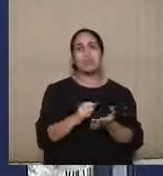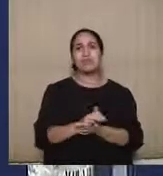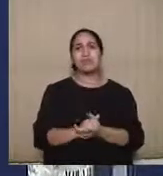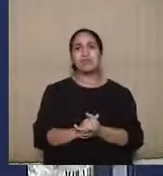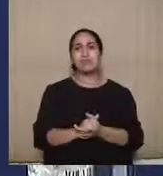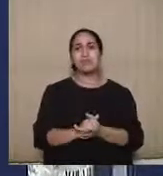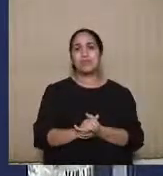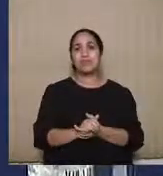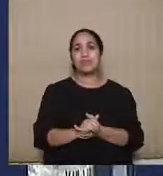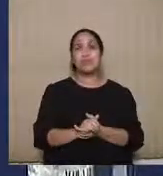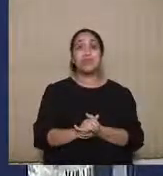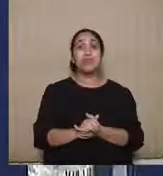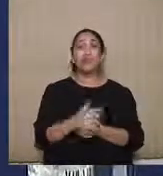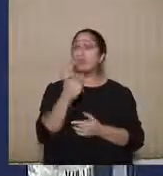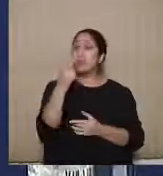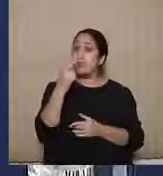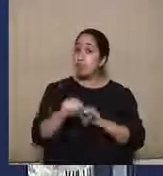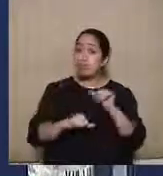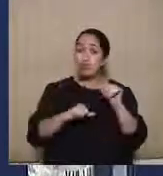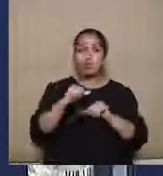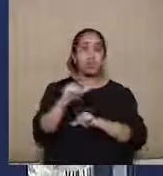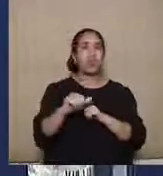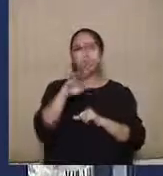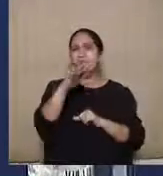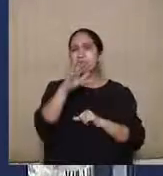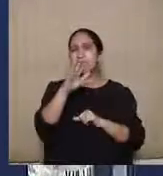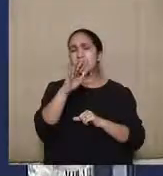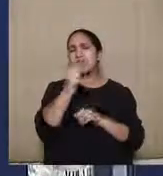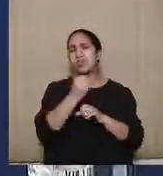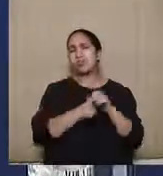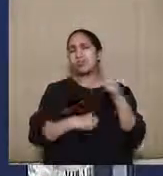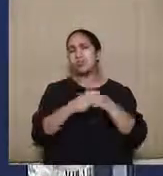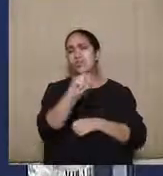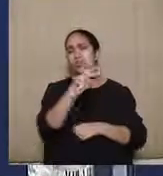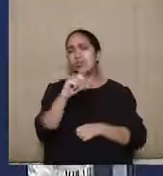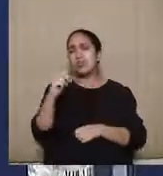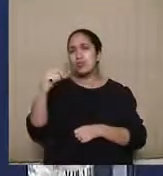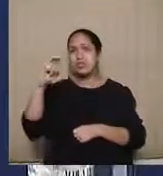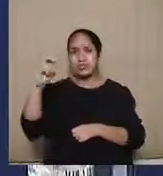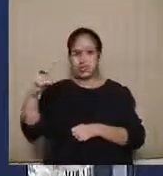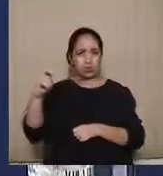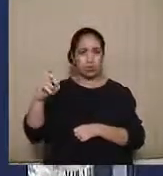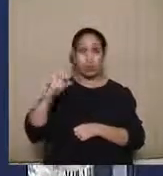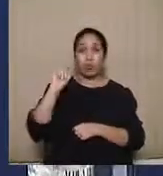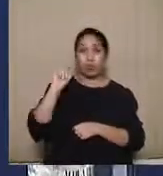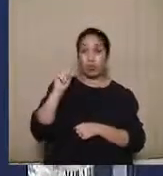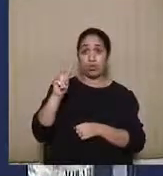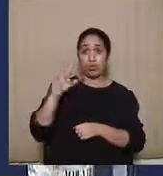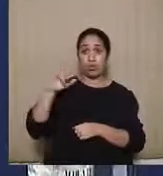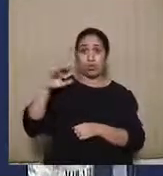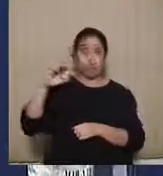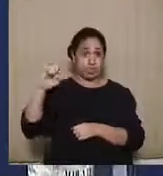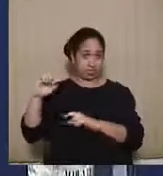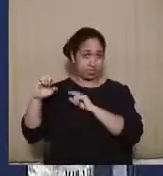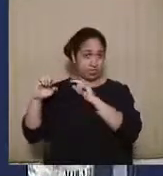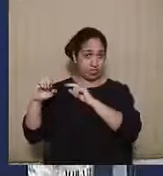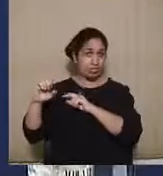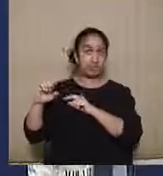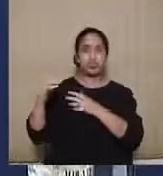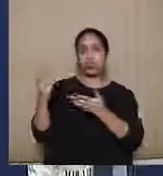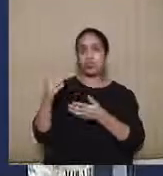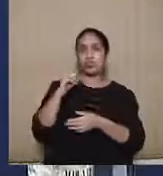foi novamente revertido em meados de 2005, quando se reestabeleceu a ideia de que o vice e os suplentes de